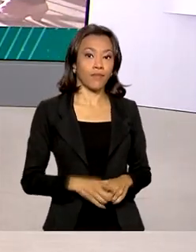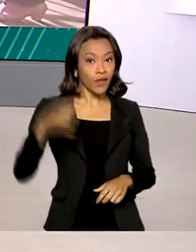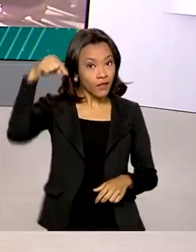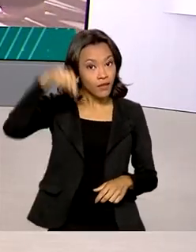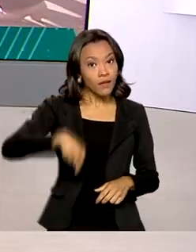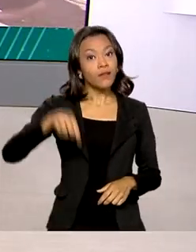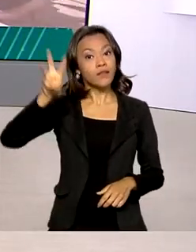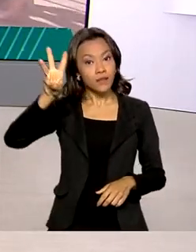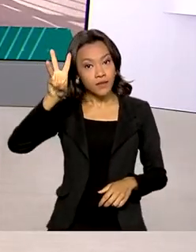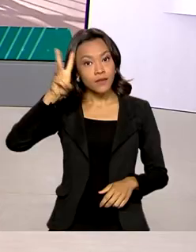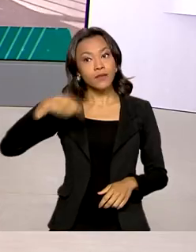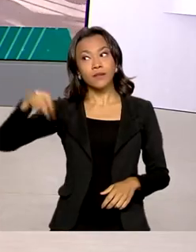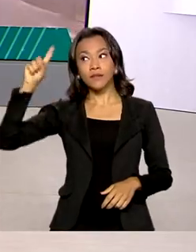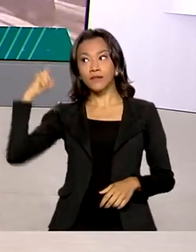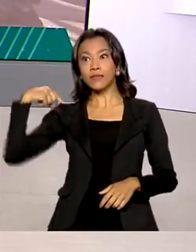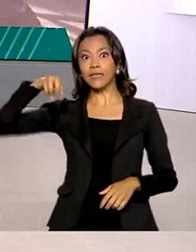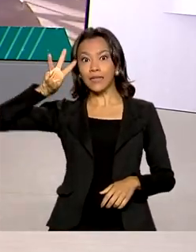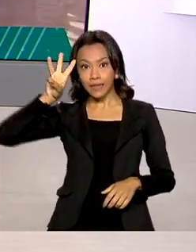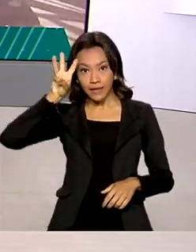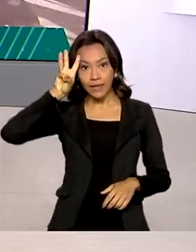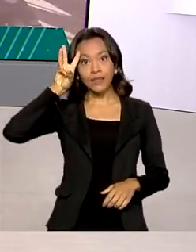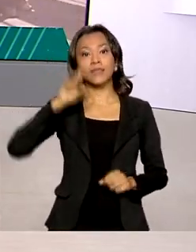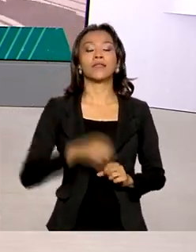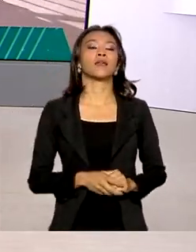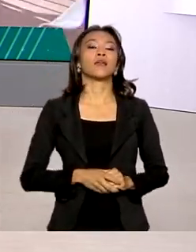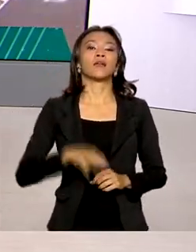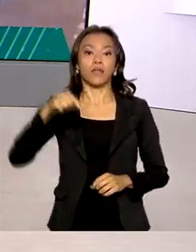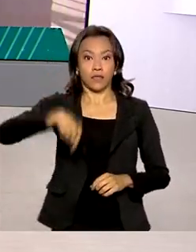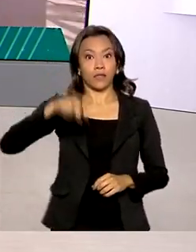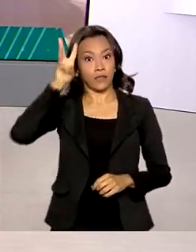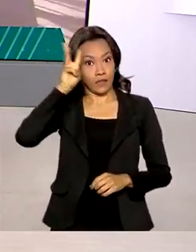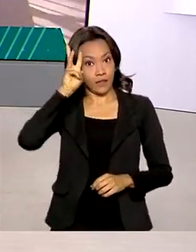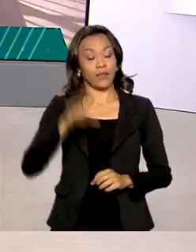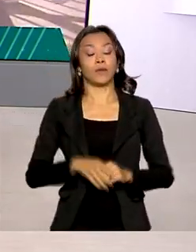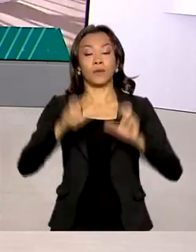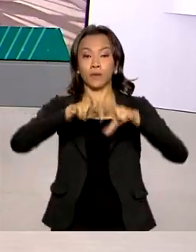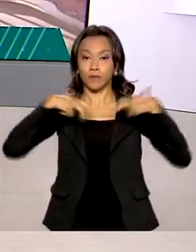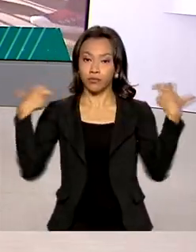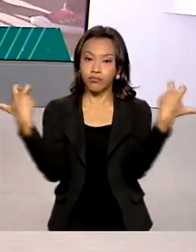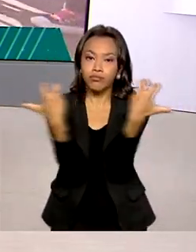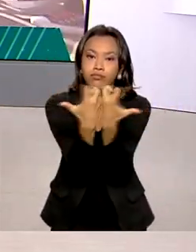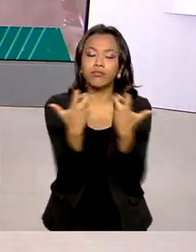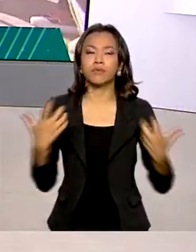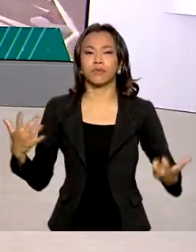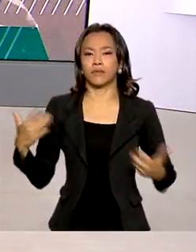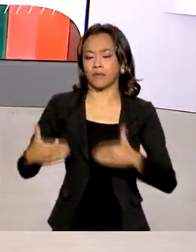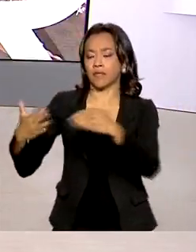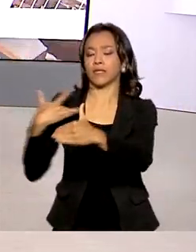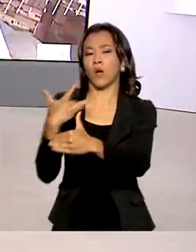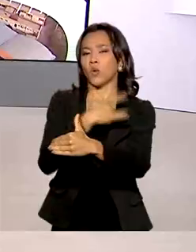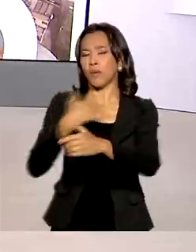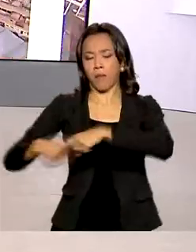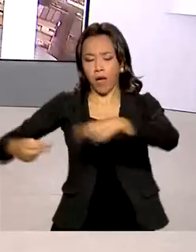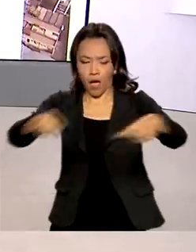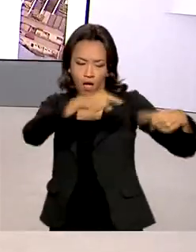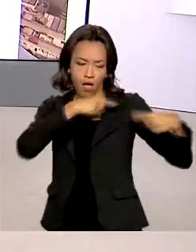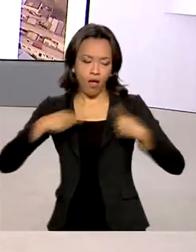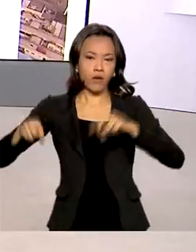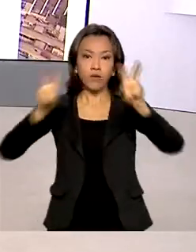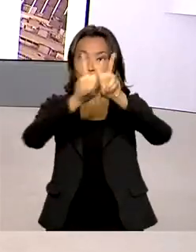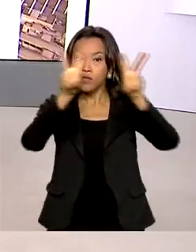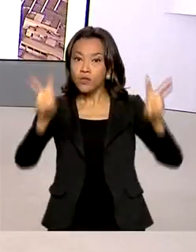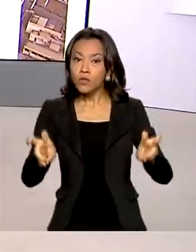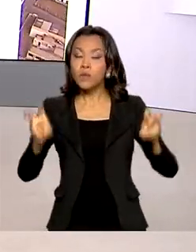terça-feira, o Ministério da Saúde promove uma audiência pública com especialistas para debater a vacinação de crianças